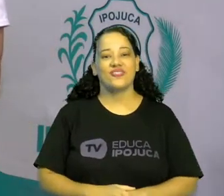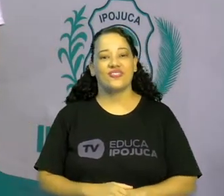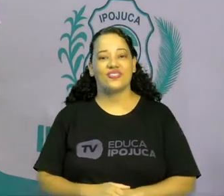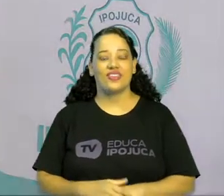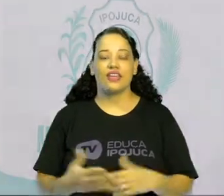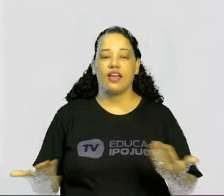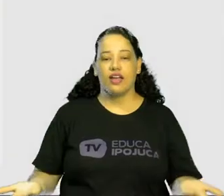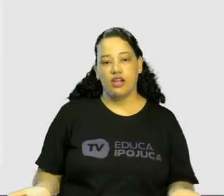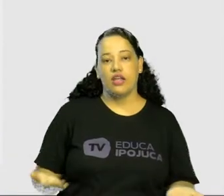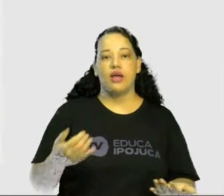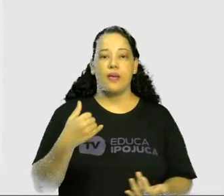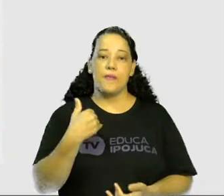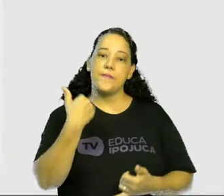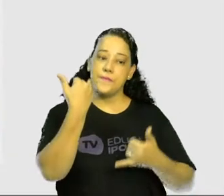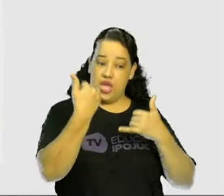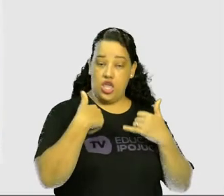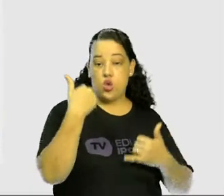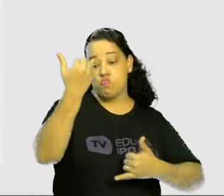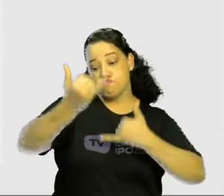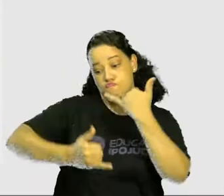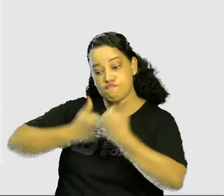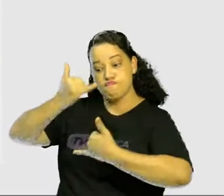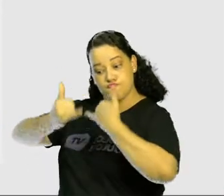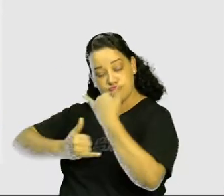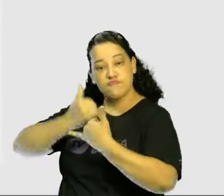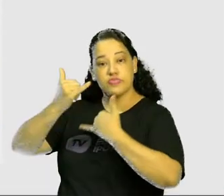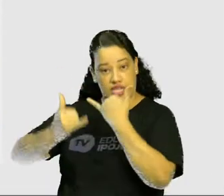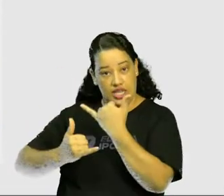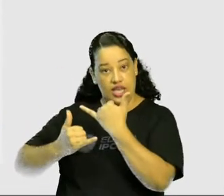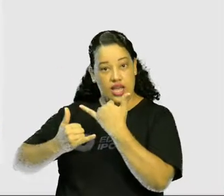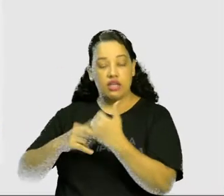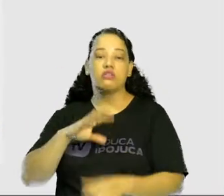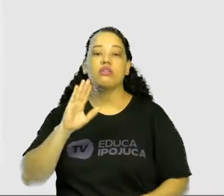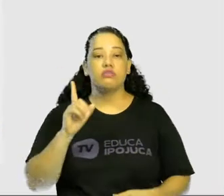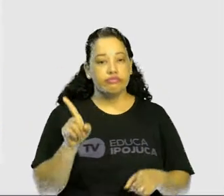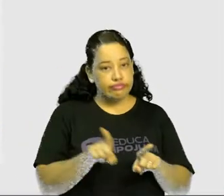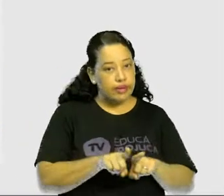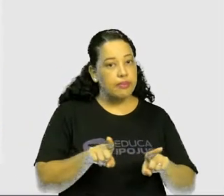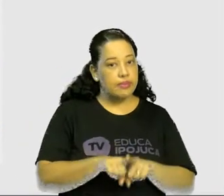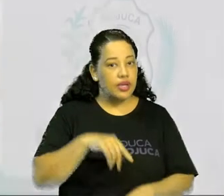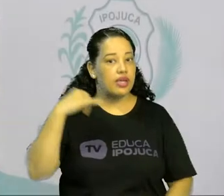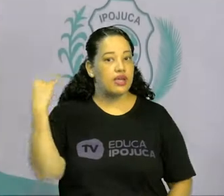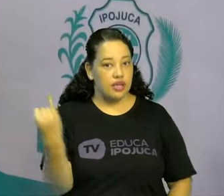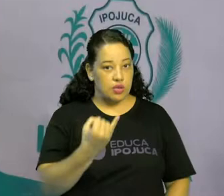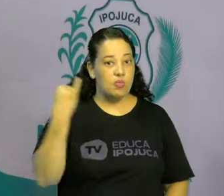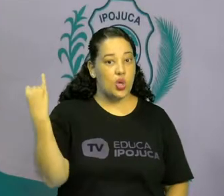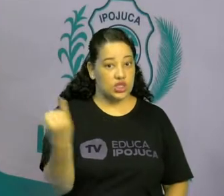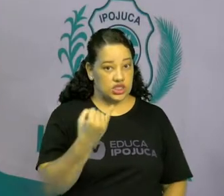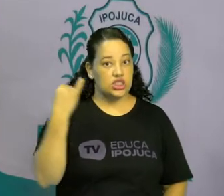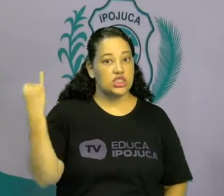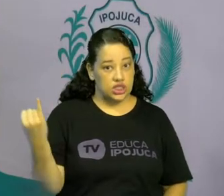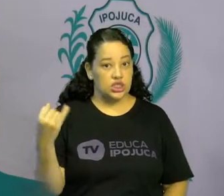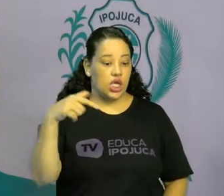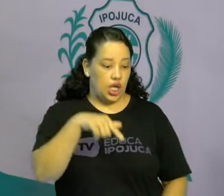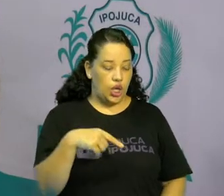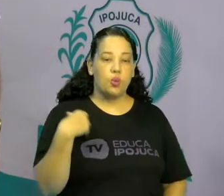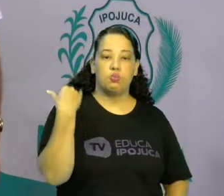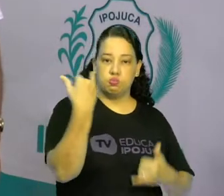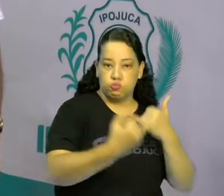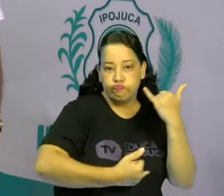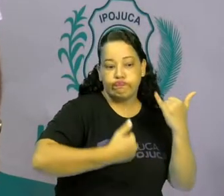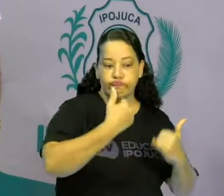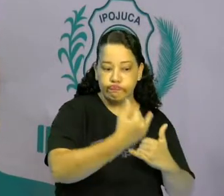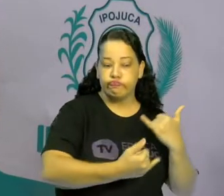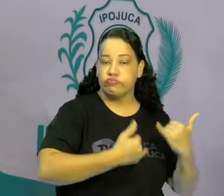Além de brincar, crianças, vocês sabiam que é muito importante? Isso mesmo! O brincar é